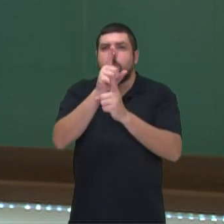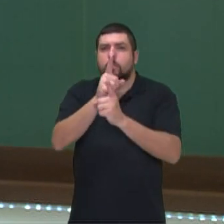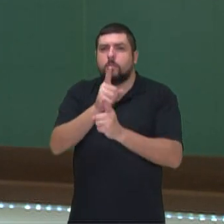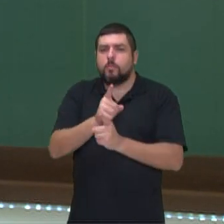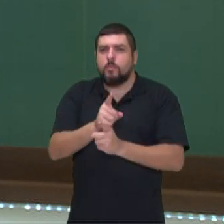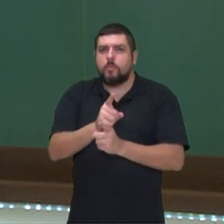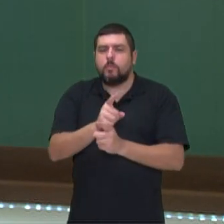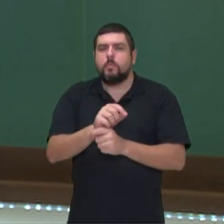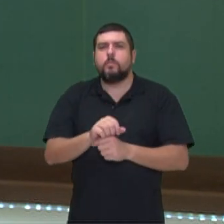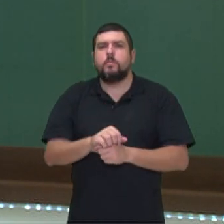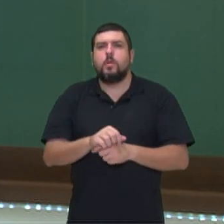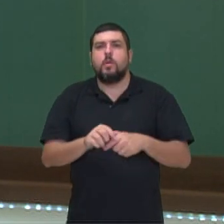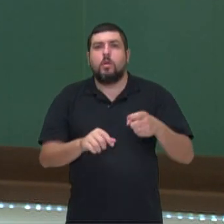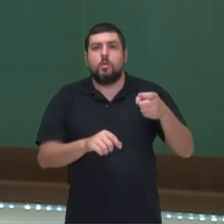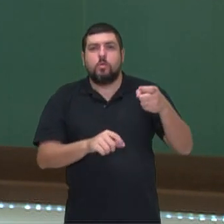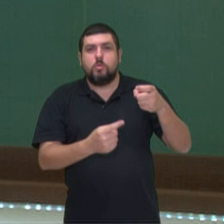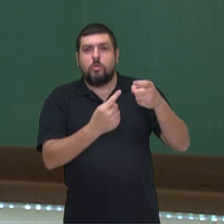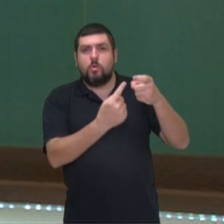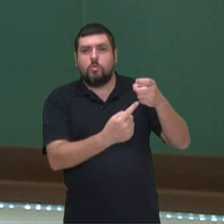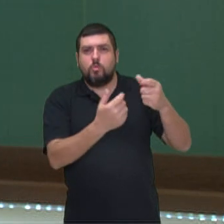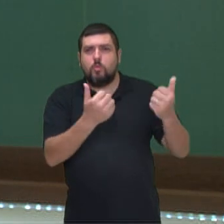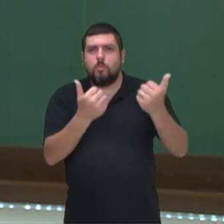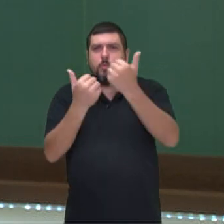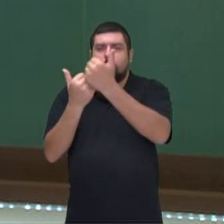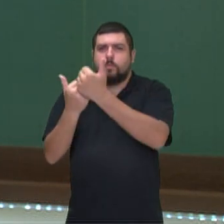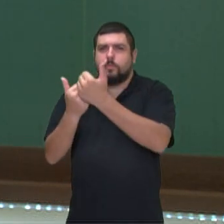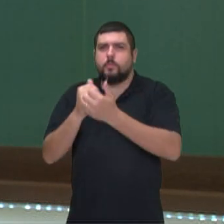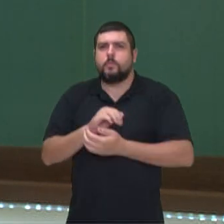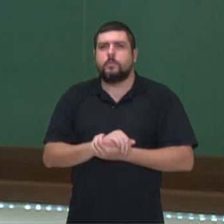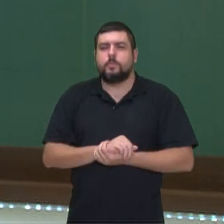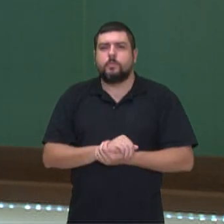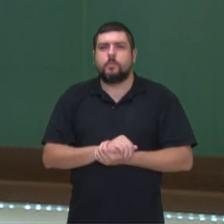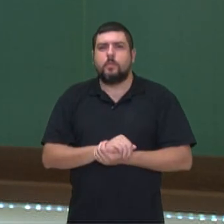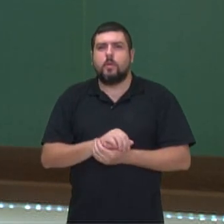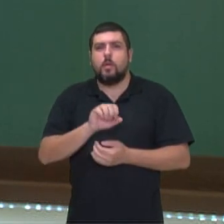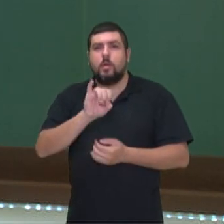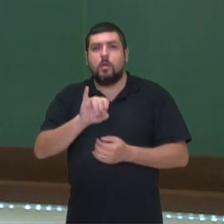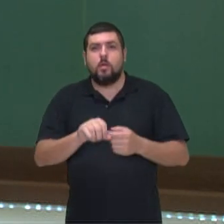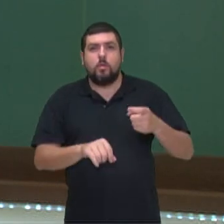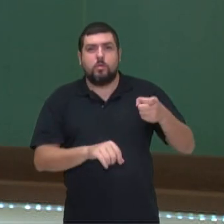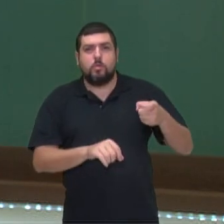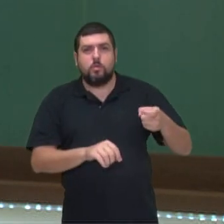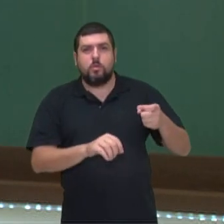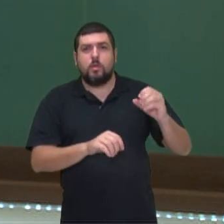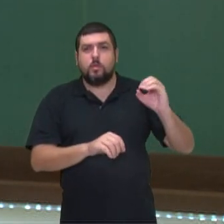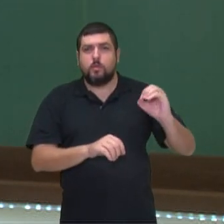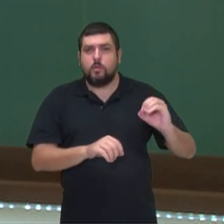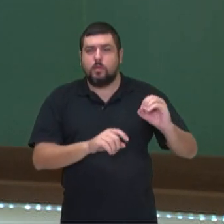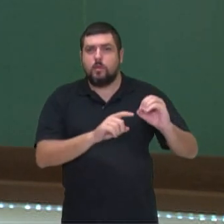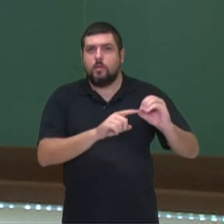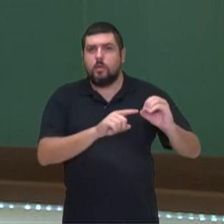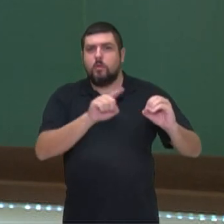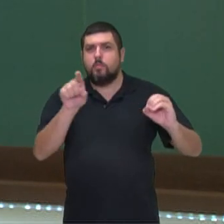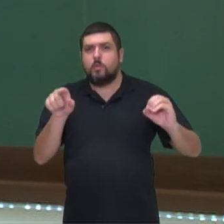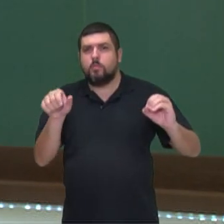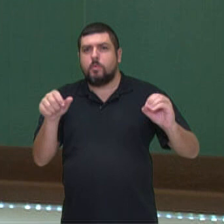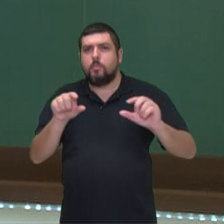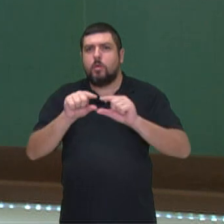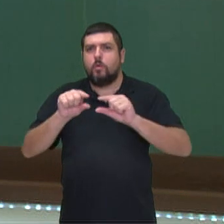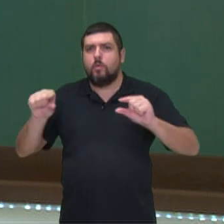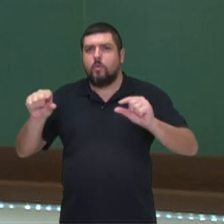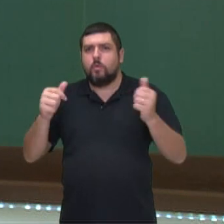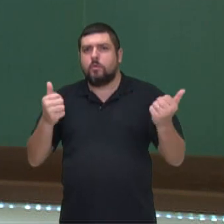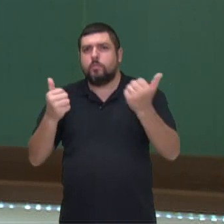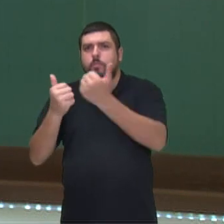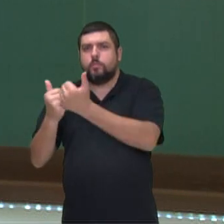função, nós temos que Y é menos 2. Se a gente escolher X igual a zero, nós temos, né, aqui, nós colocando